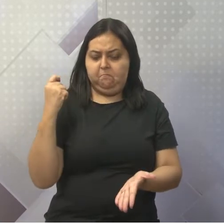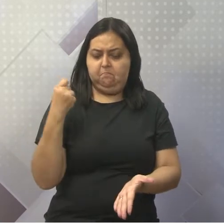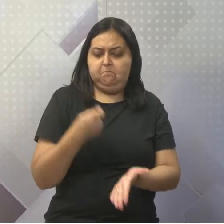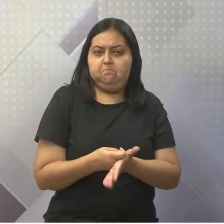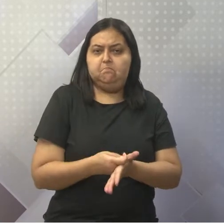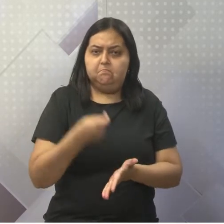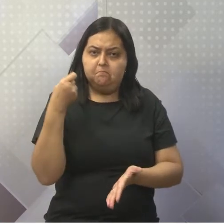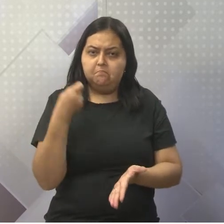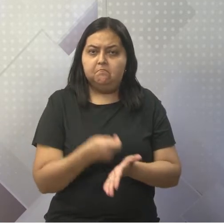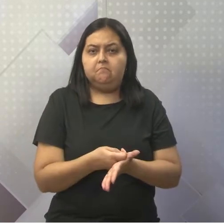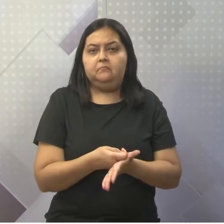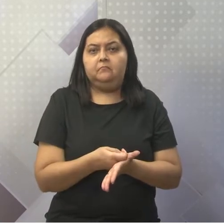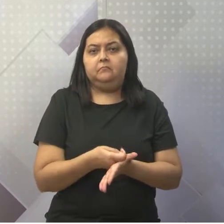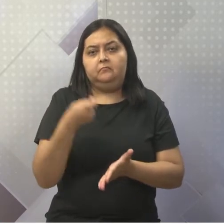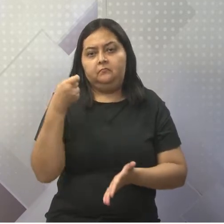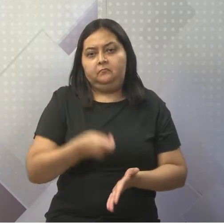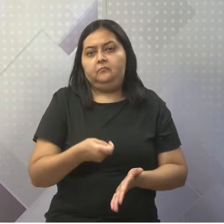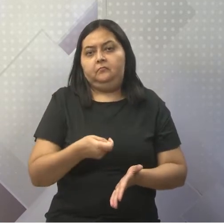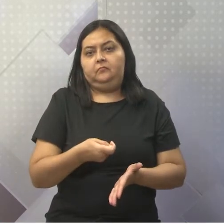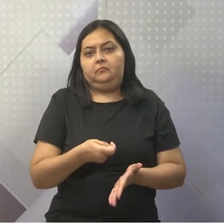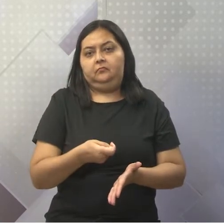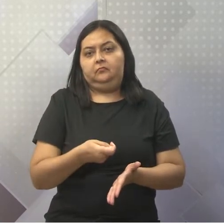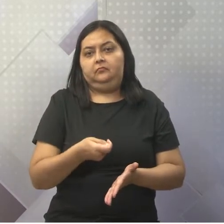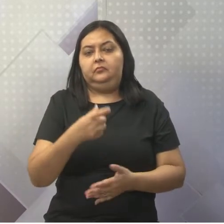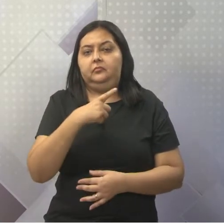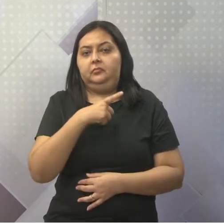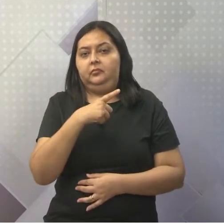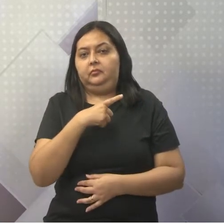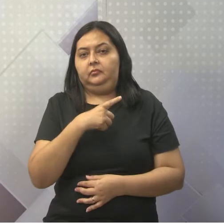infelizmente, opressor.